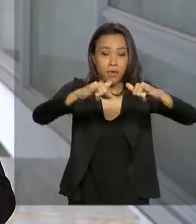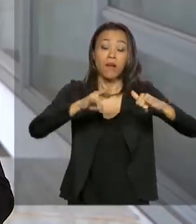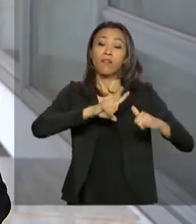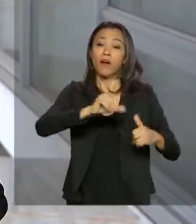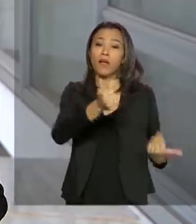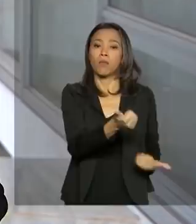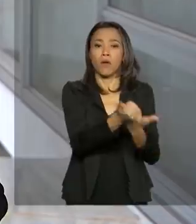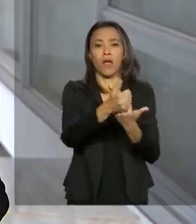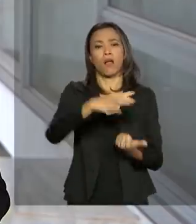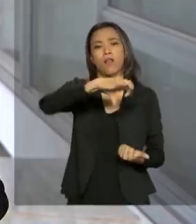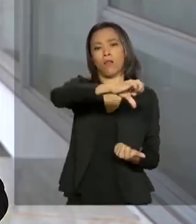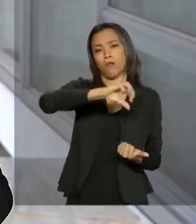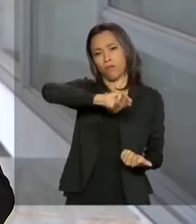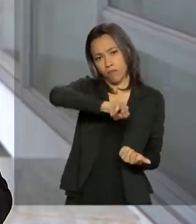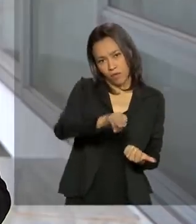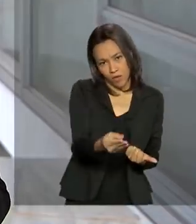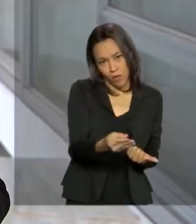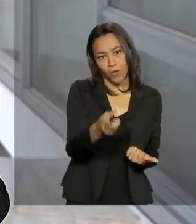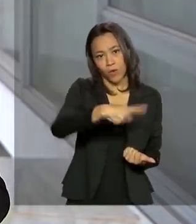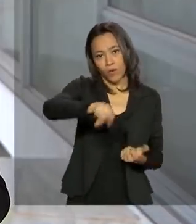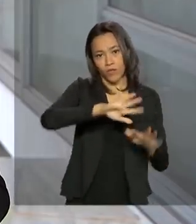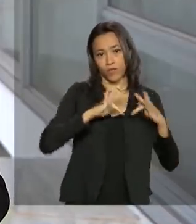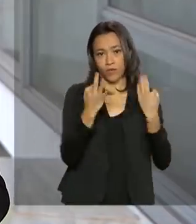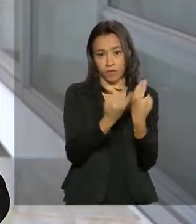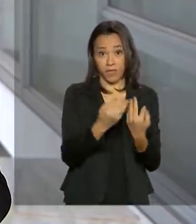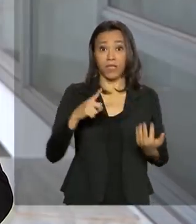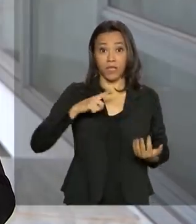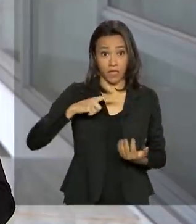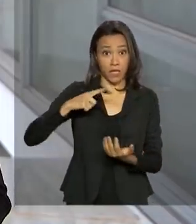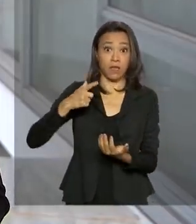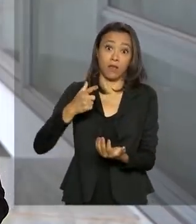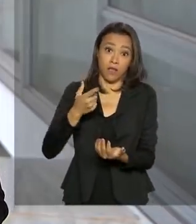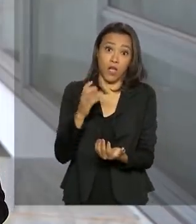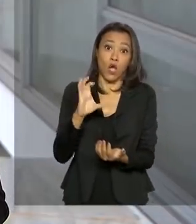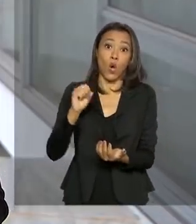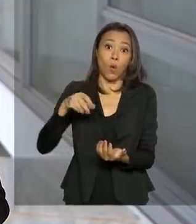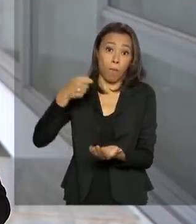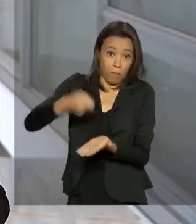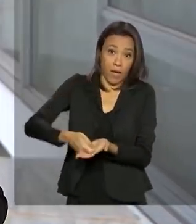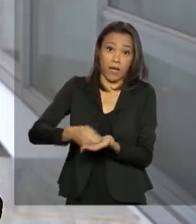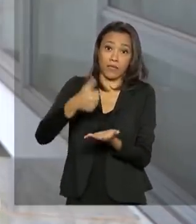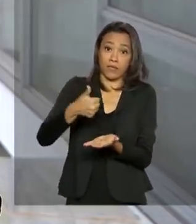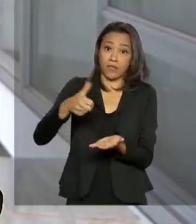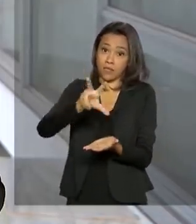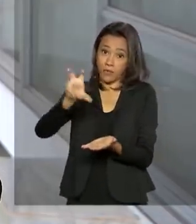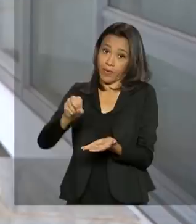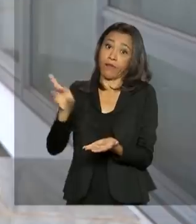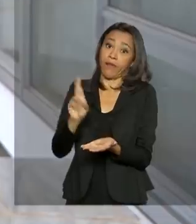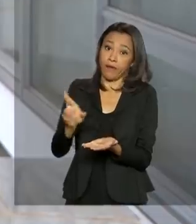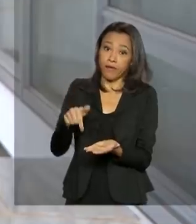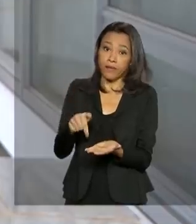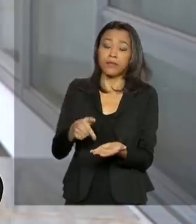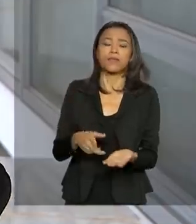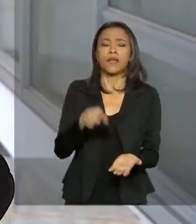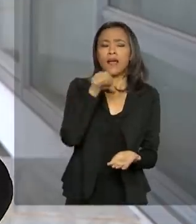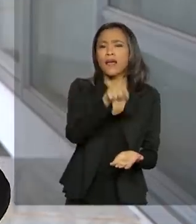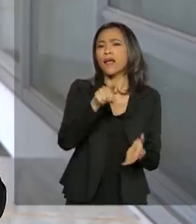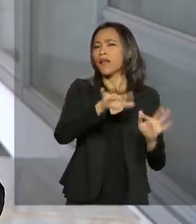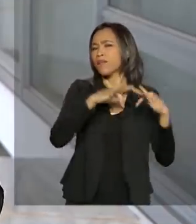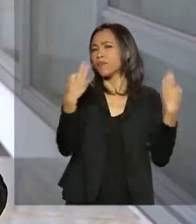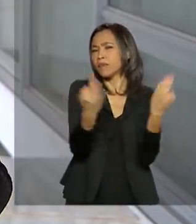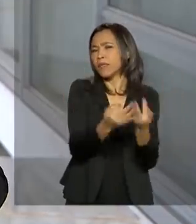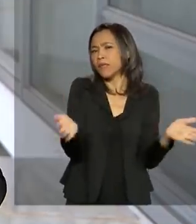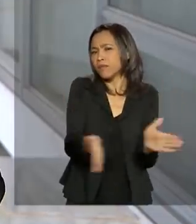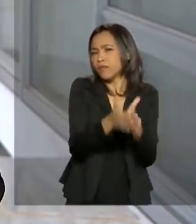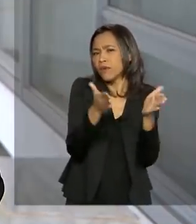famílias que têm conta de até 150 reais. Com isso, o governo soluciona duas questões. Uma é daquela família de baixa